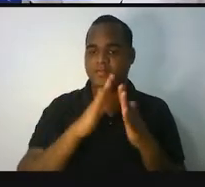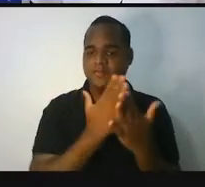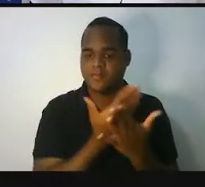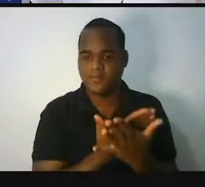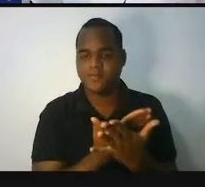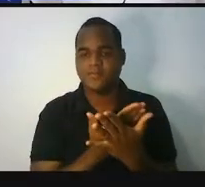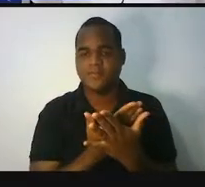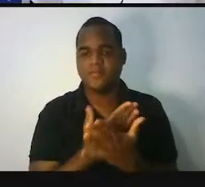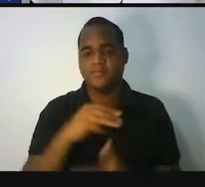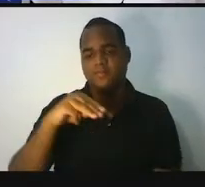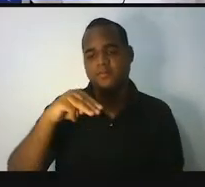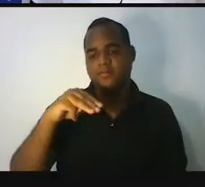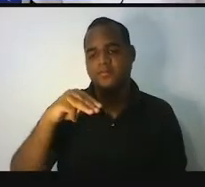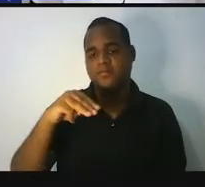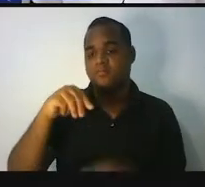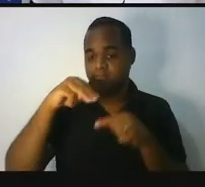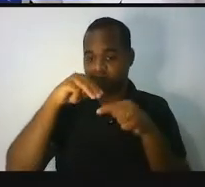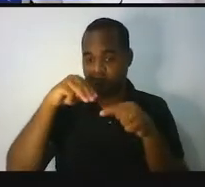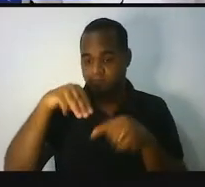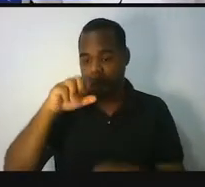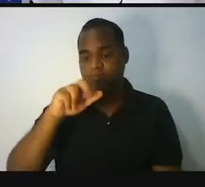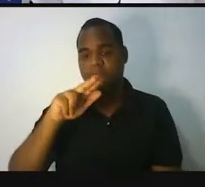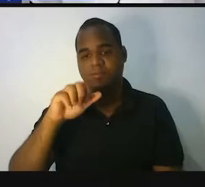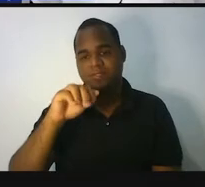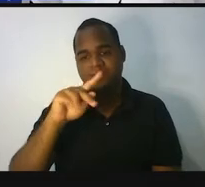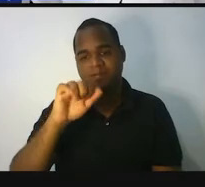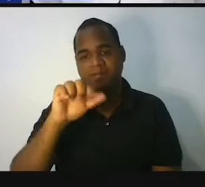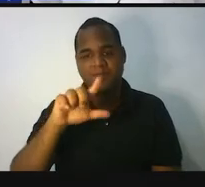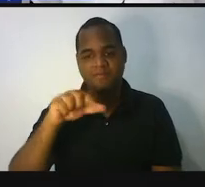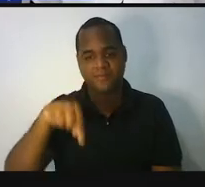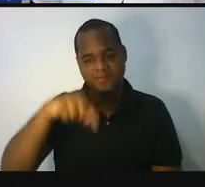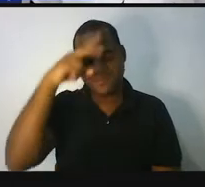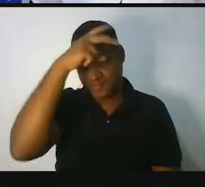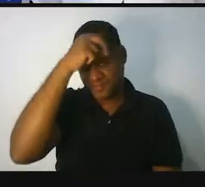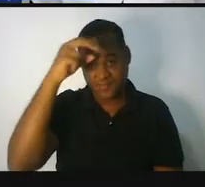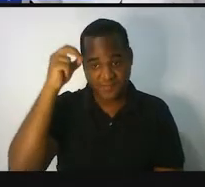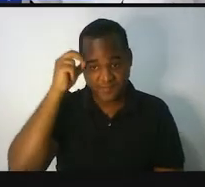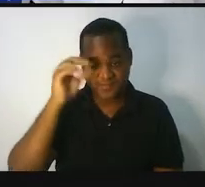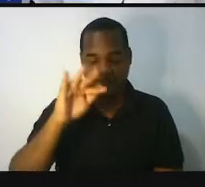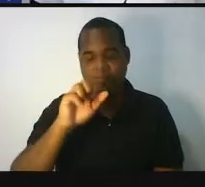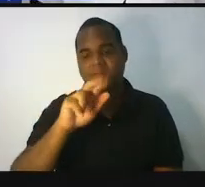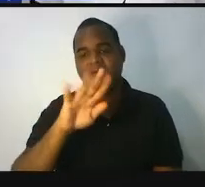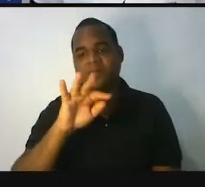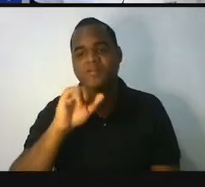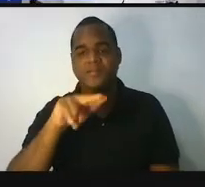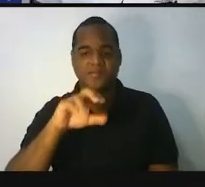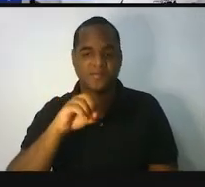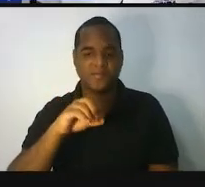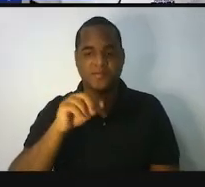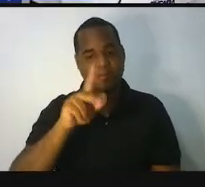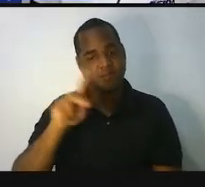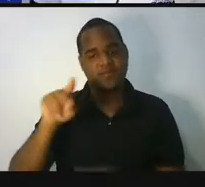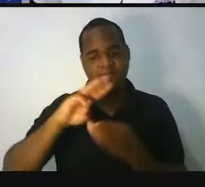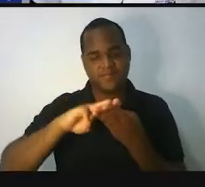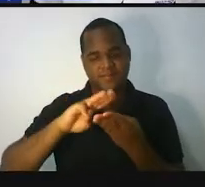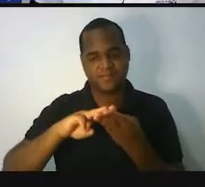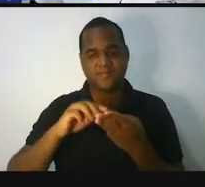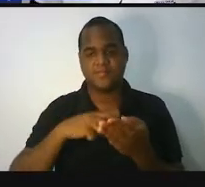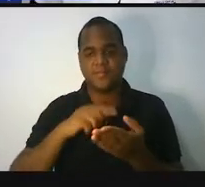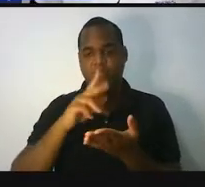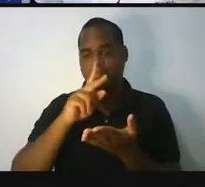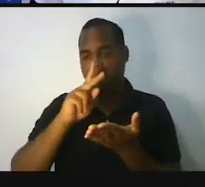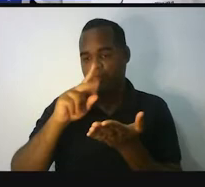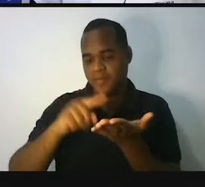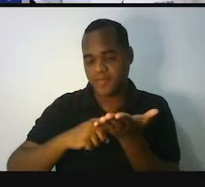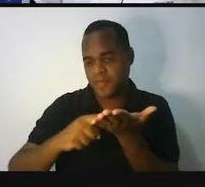municipal Faustino Dias Lima, sou professor de matemática. Eu tenho pele branca,